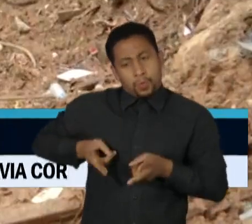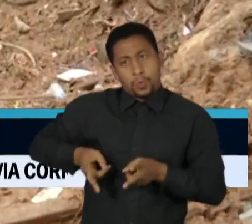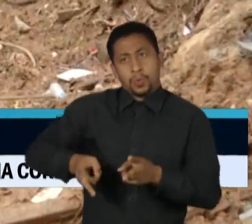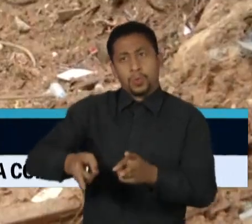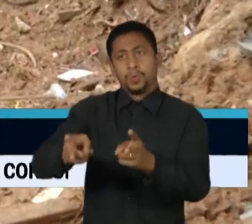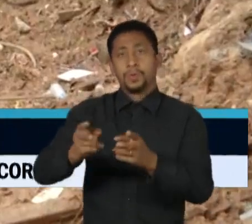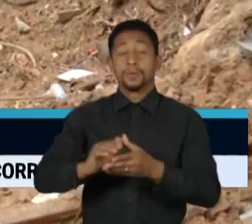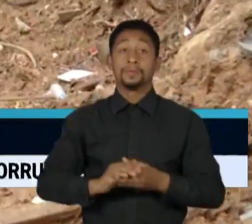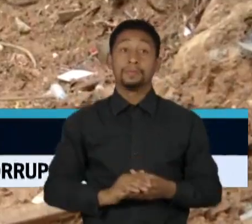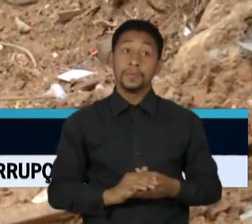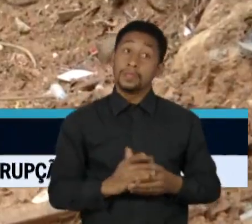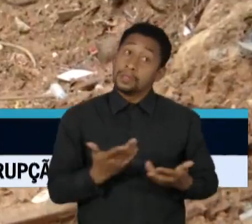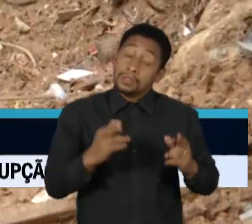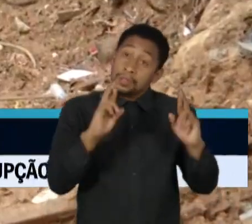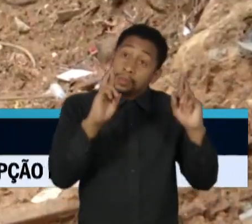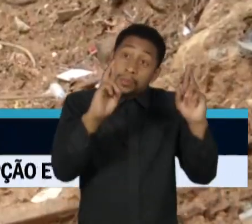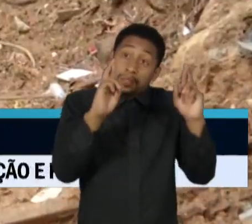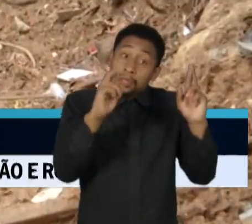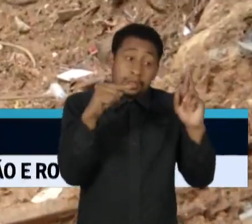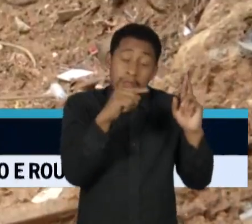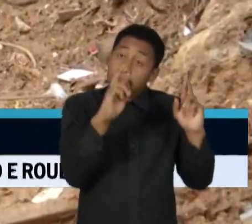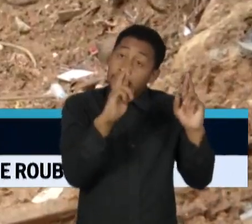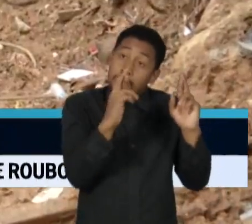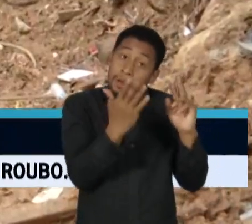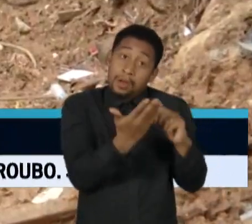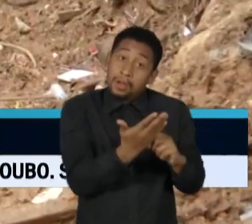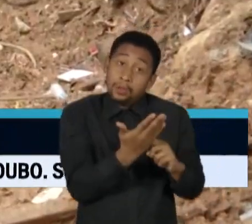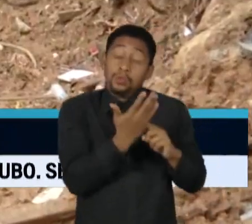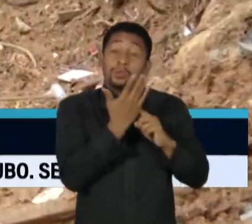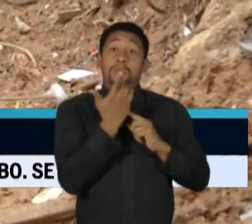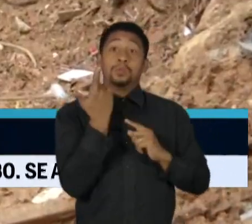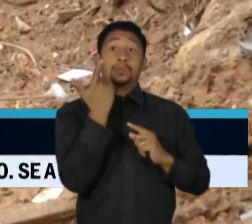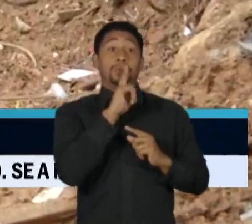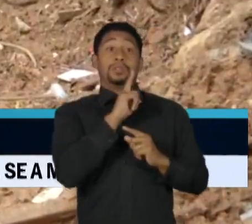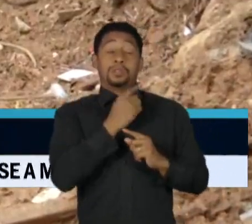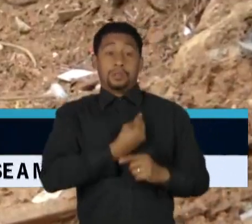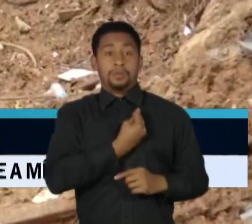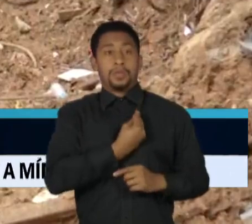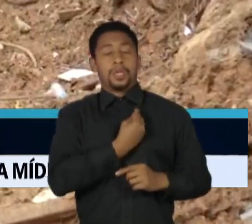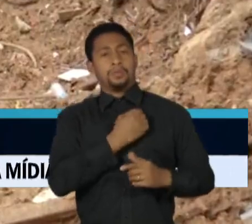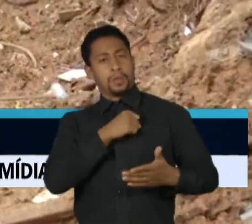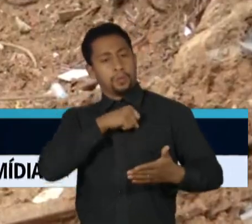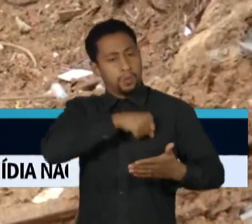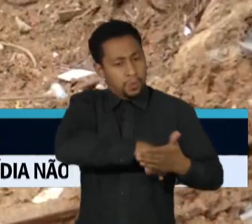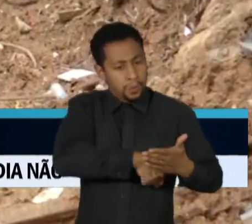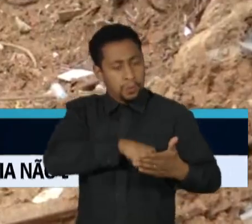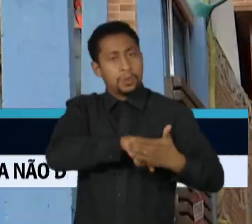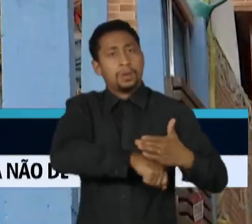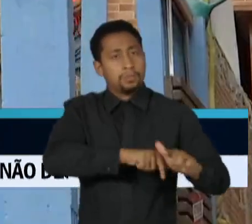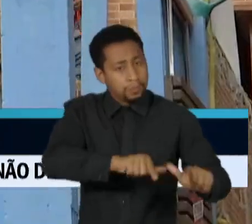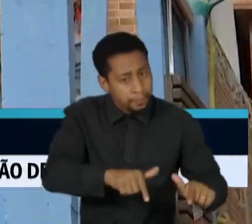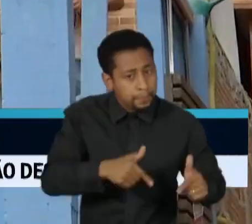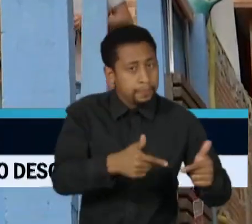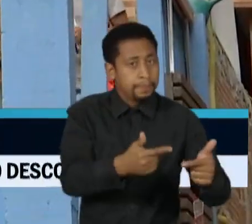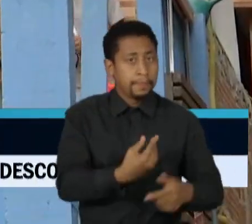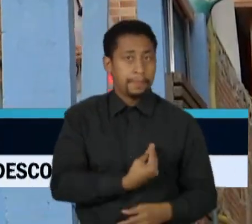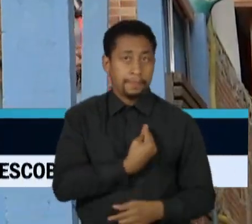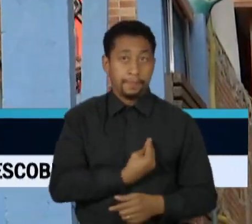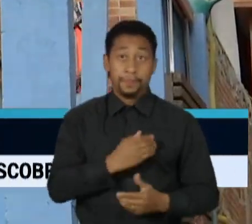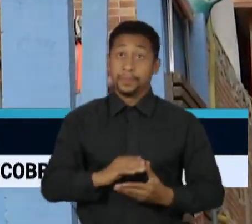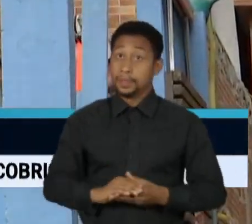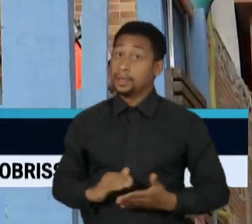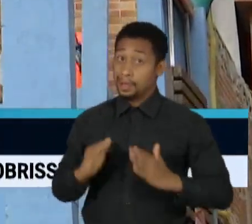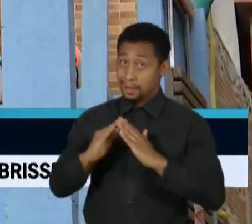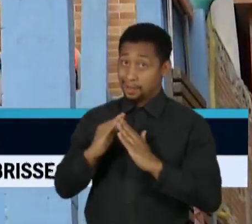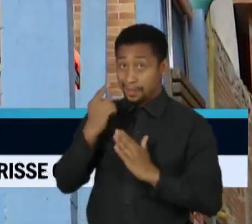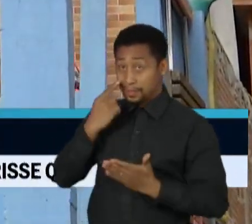O que restou de nós é a esperança. E a esperança é faz a gente ficar mais vivo ainda, né? Para lutar, para prosseguir a vida. A casa que Elmo